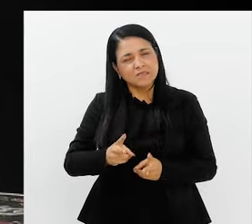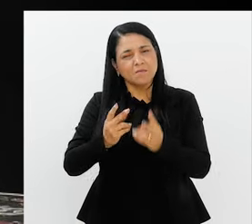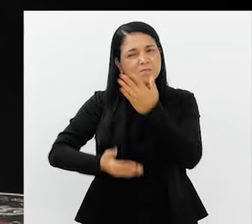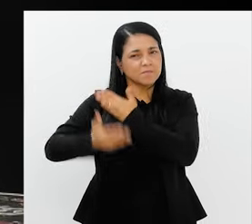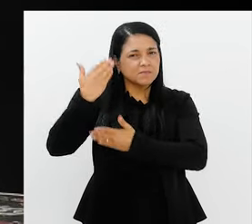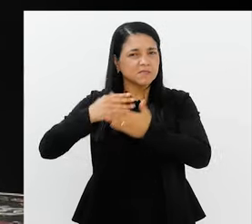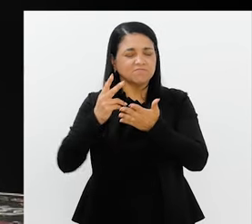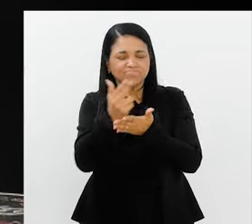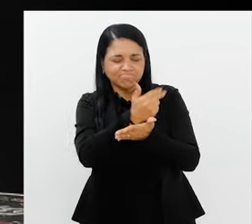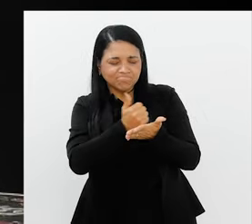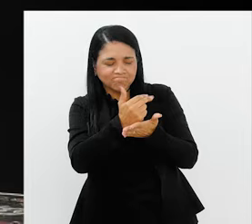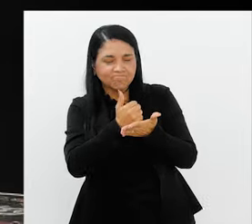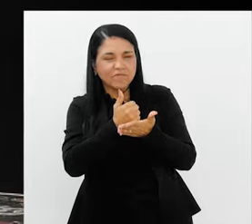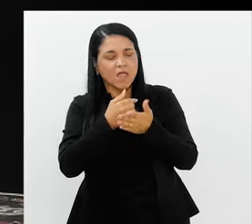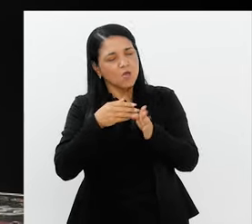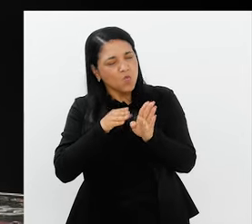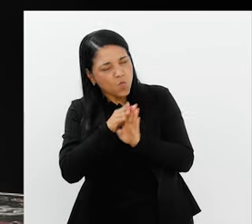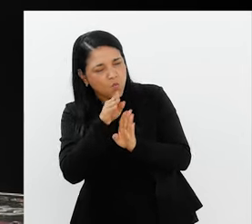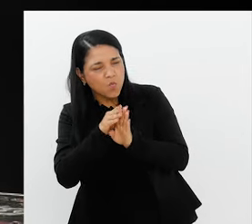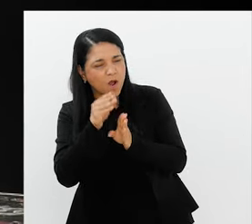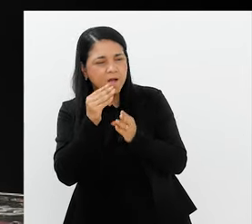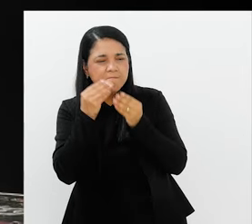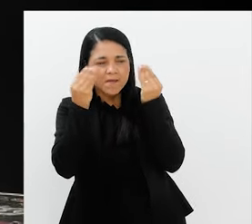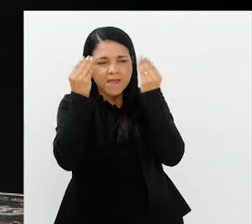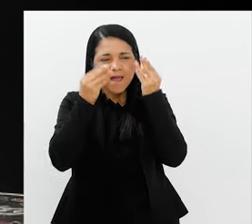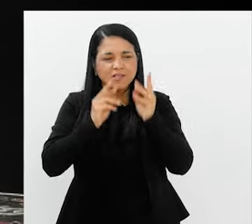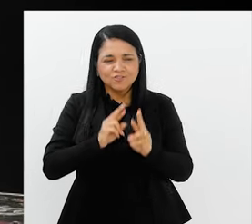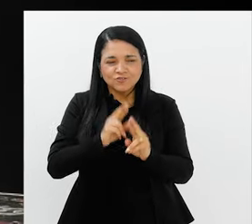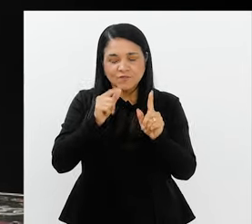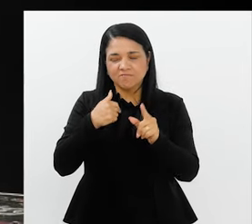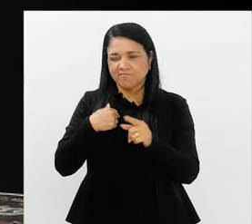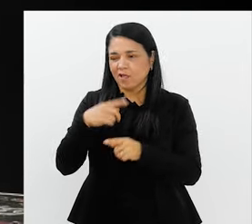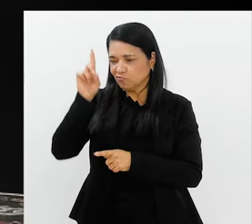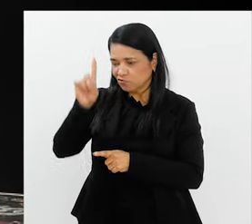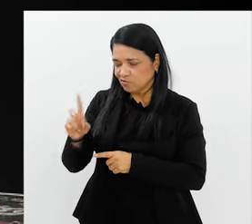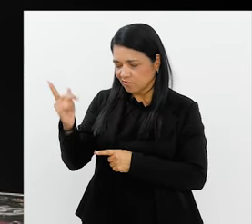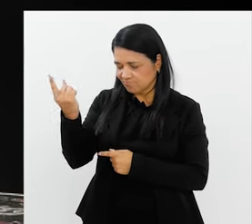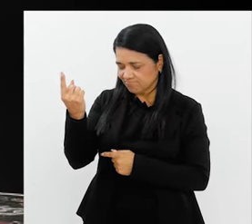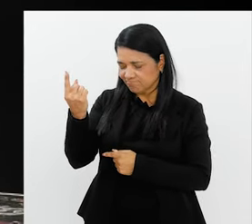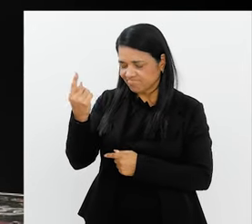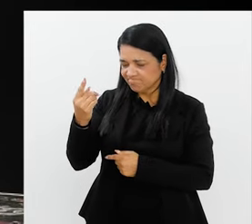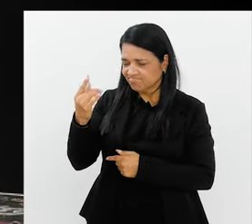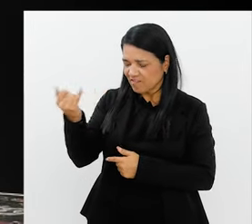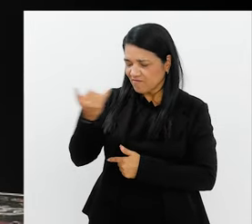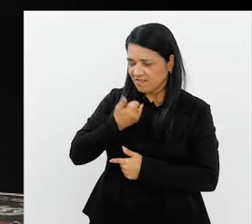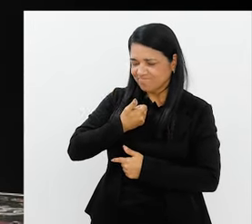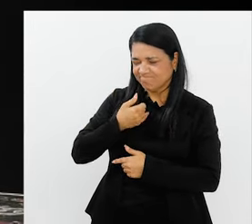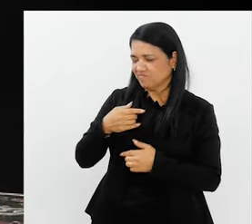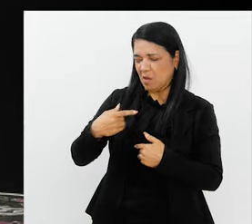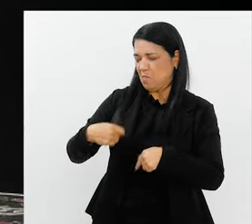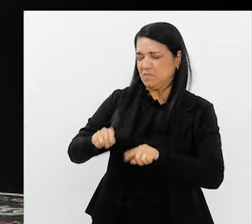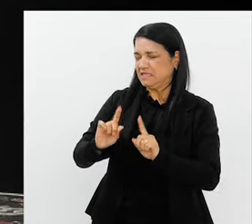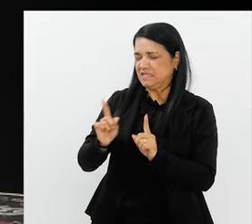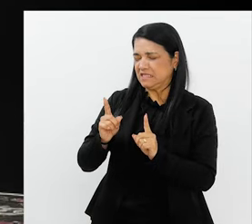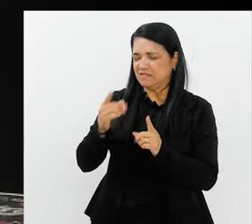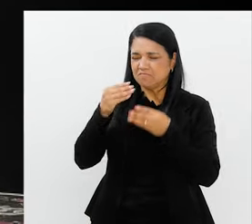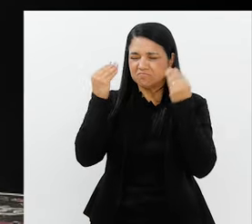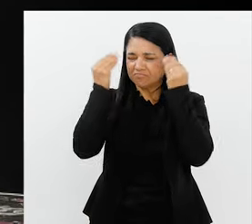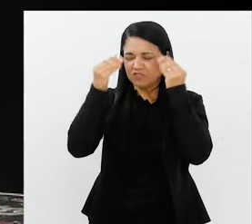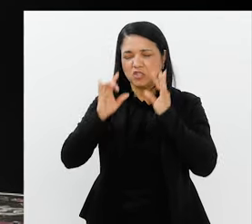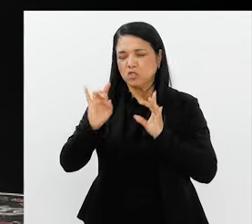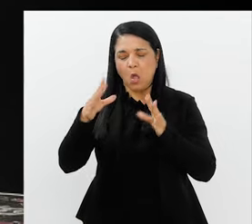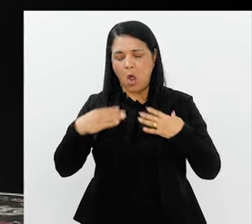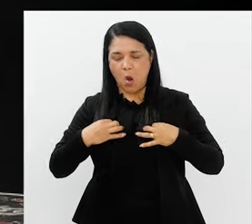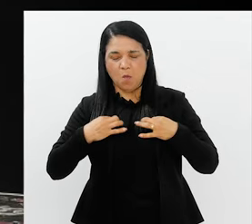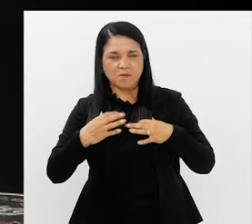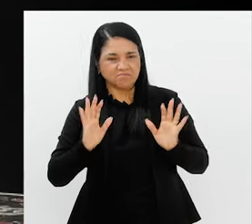fazia e insinuava uma maquiagem, uma coisa diferente e sempre o dirigente falou, não, isso aí não, isso aí não, não, não precisa não, é só a